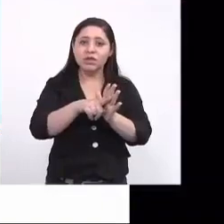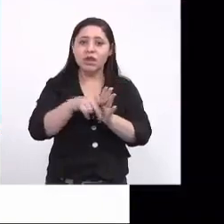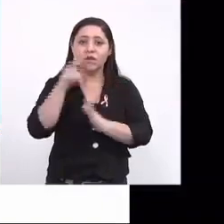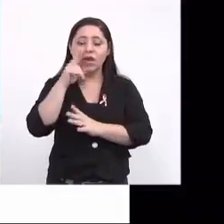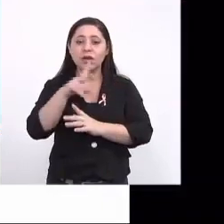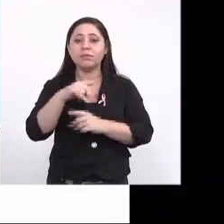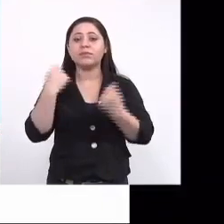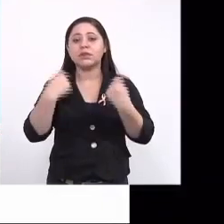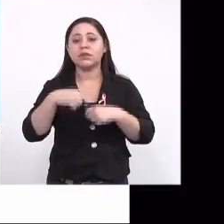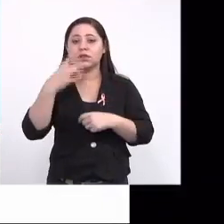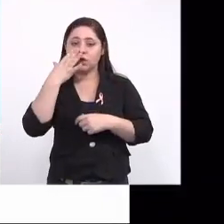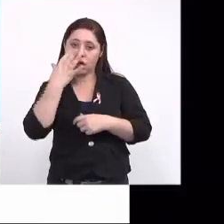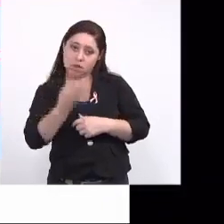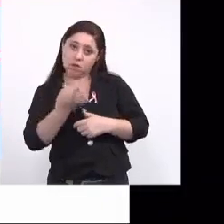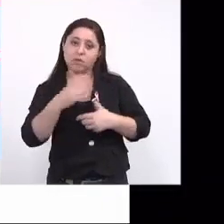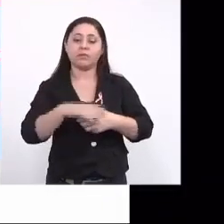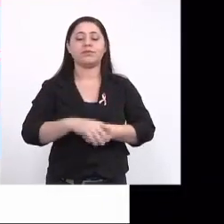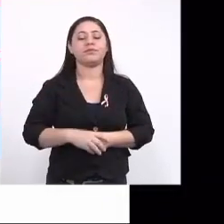e precisam de atenção.